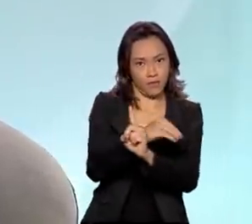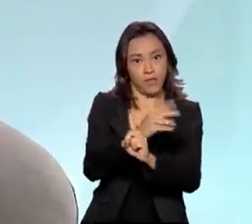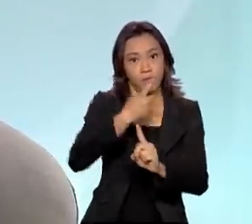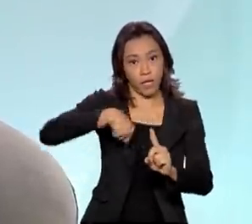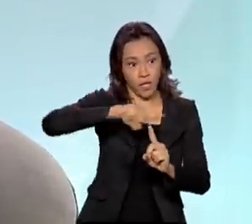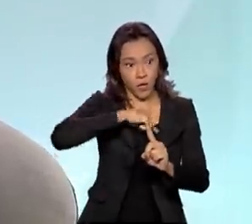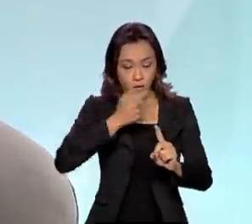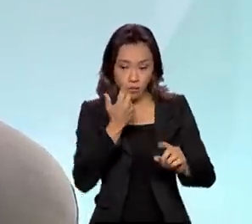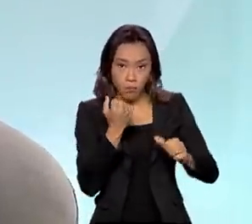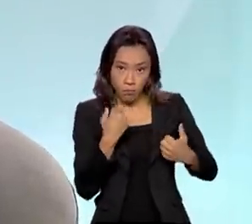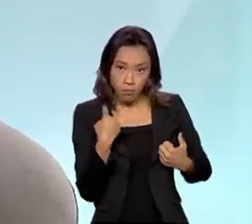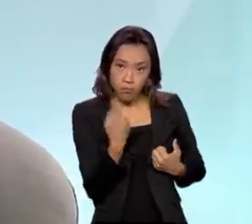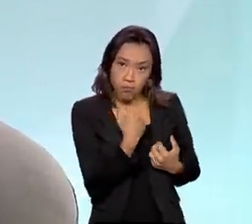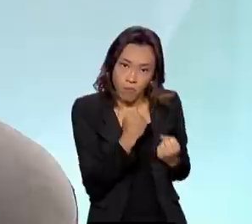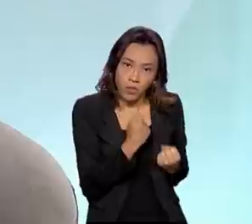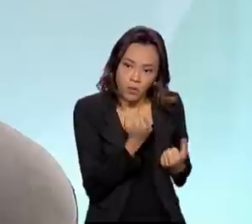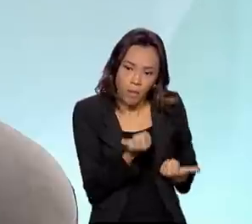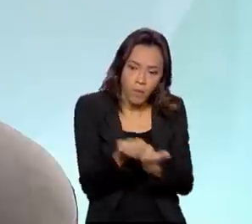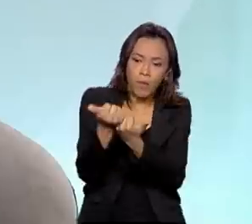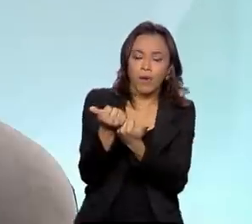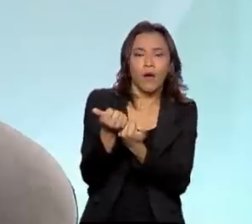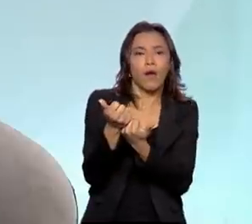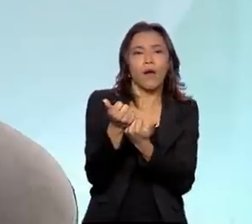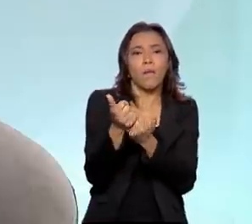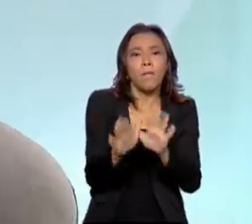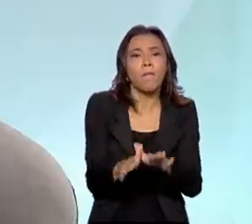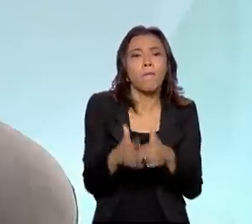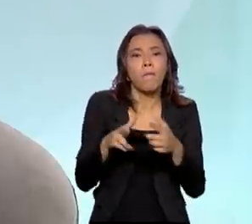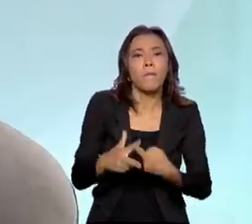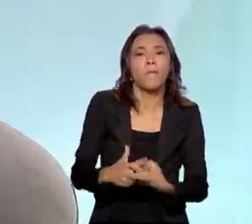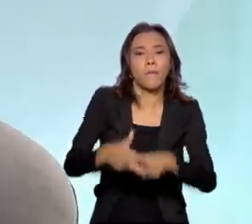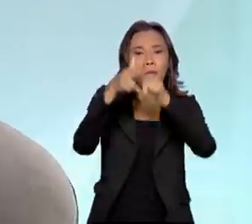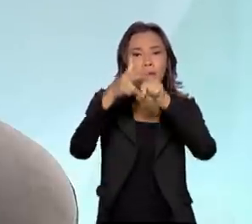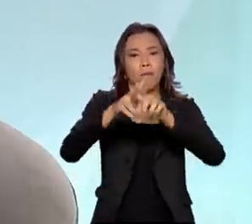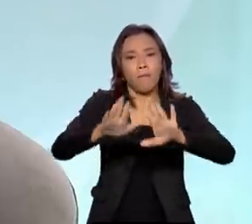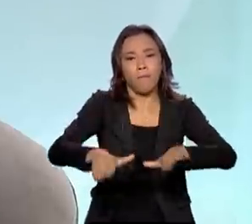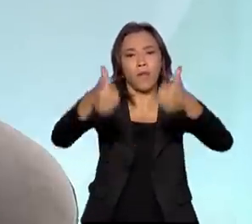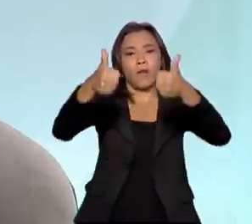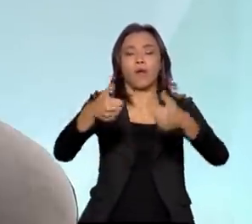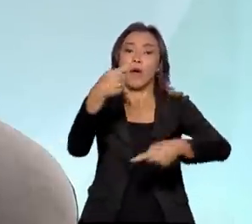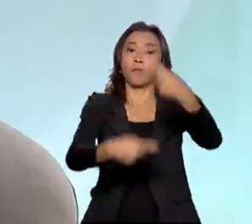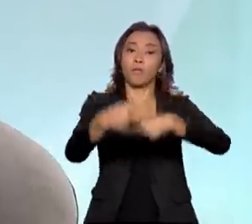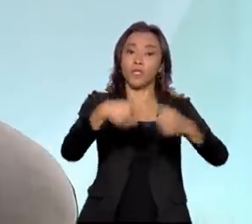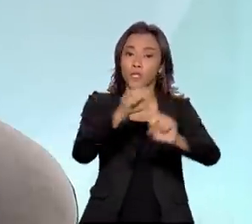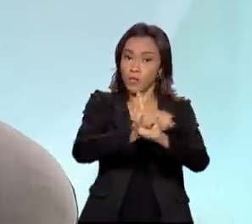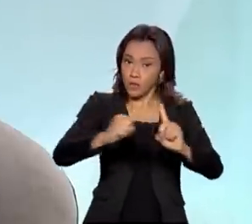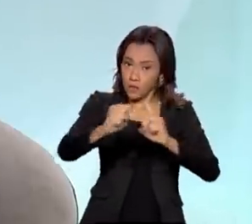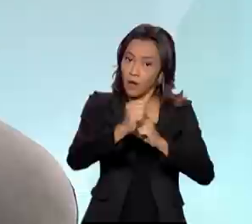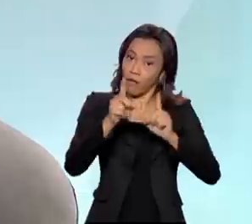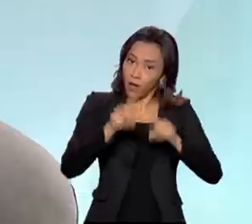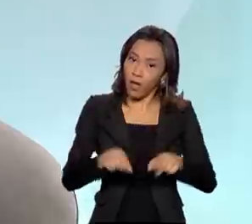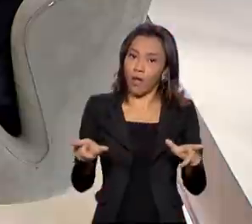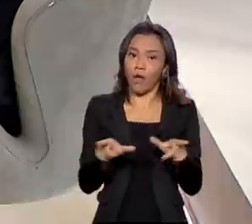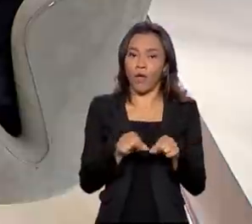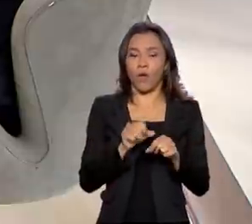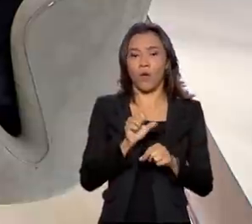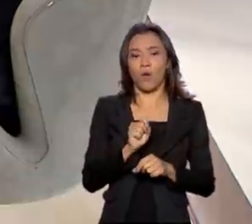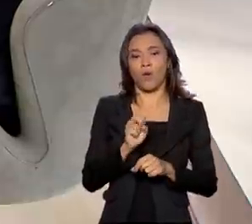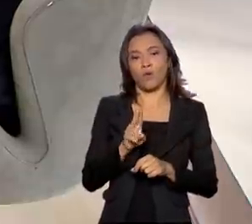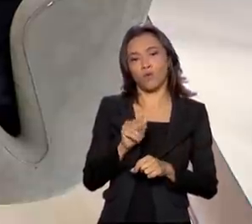potencializar a nossa política de assistência social através do SUAS, Sistema Único de Assistência Social.